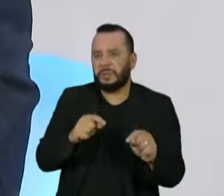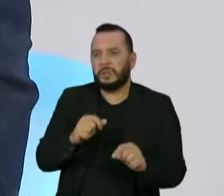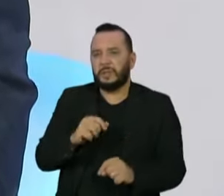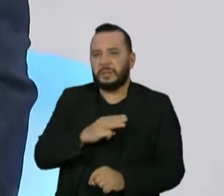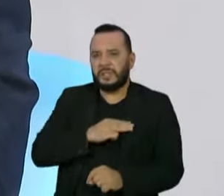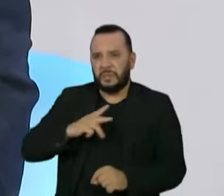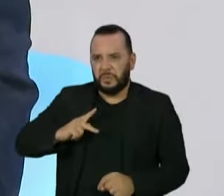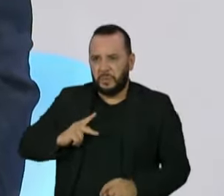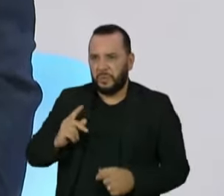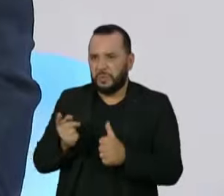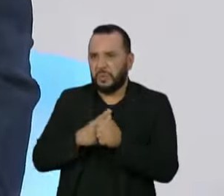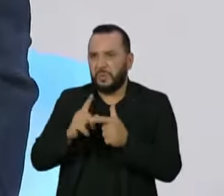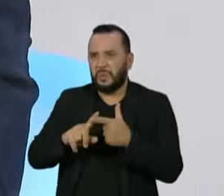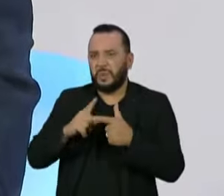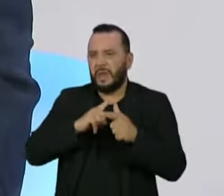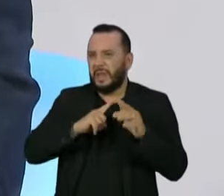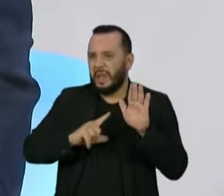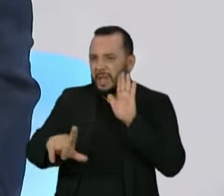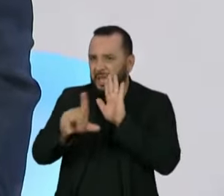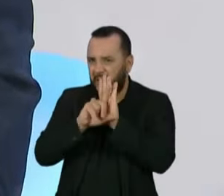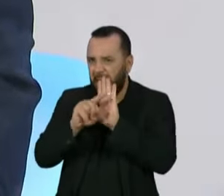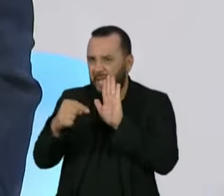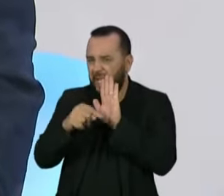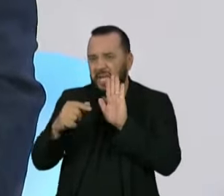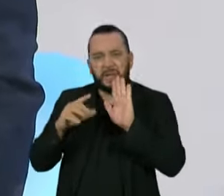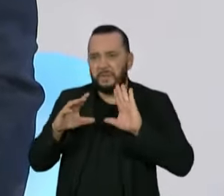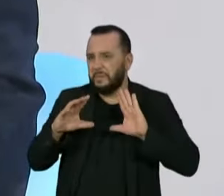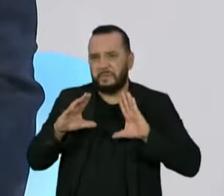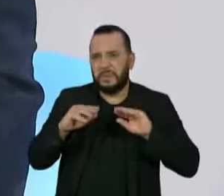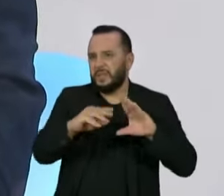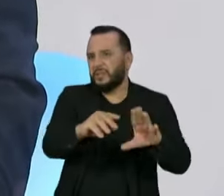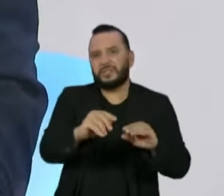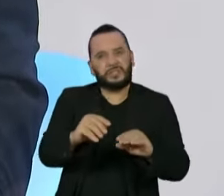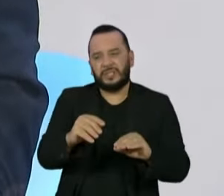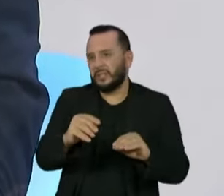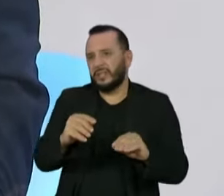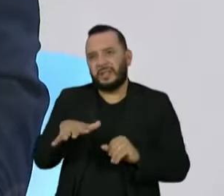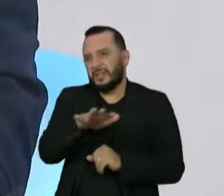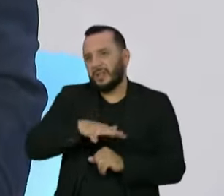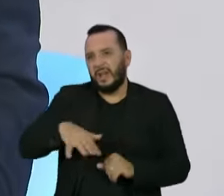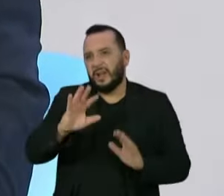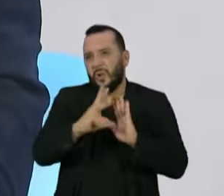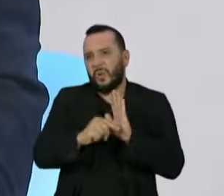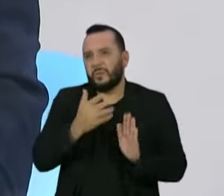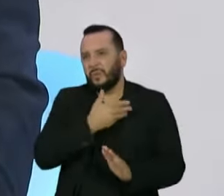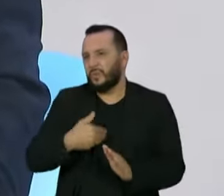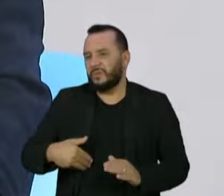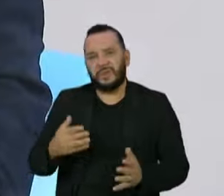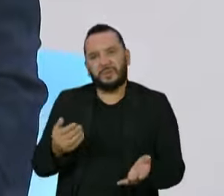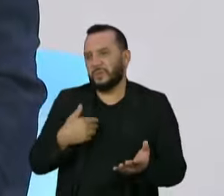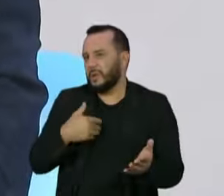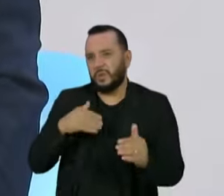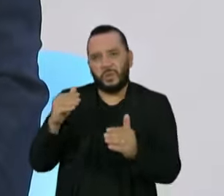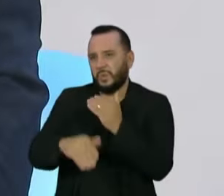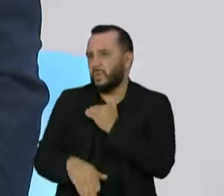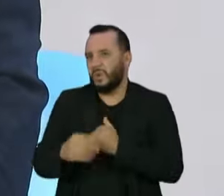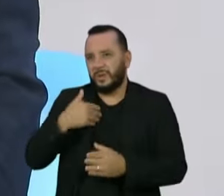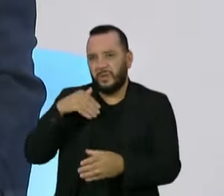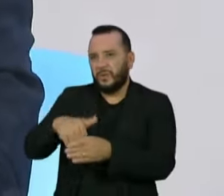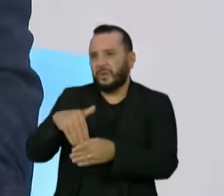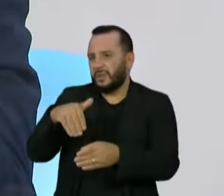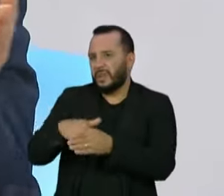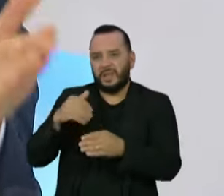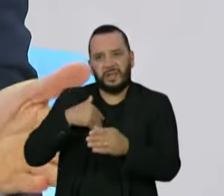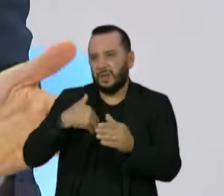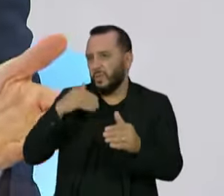alteração que teve na lei de improbidade administrativa eu acho que foi um grande equívoco. Eu não votei a favor dela. Eu